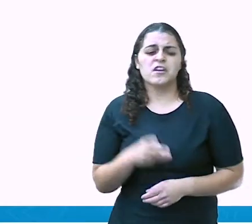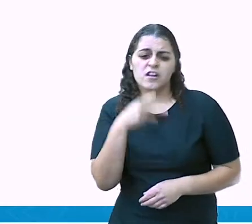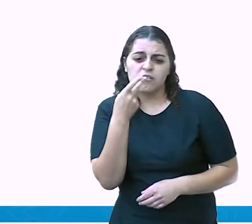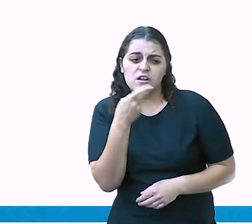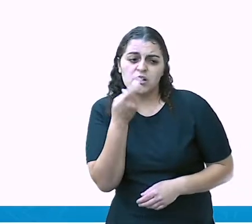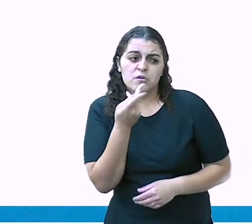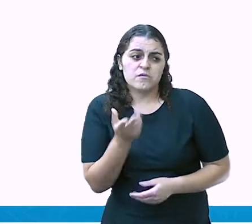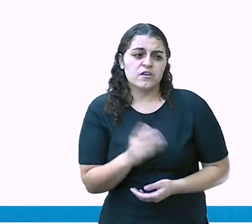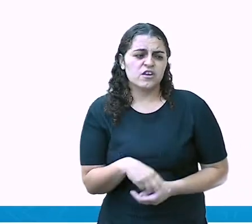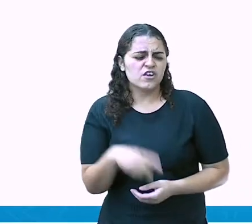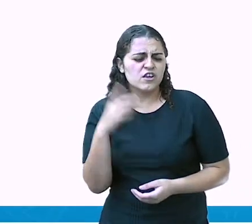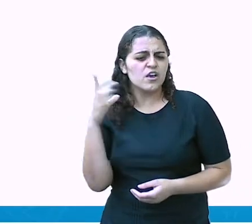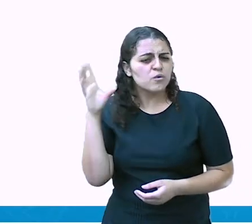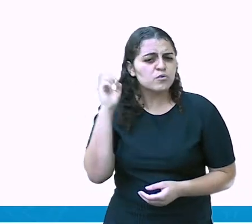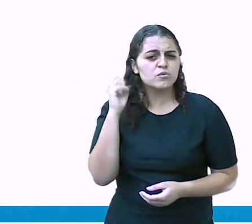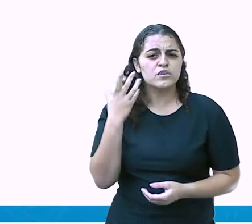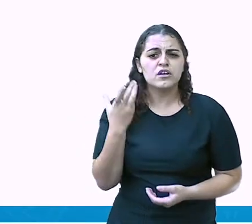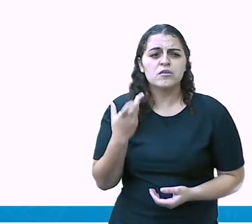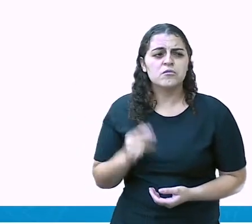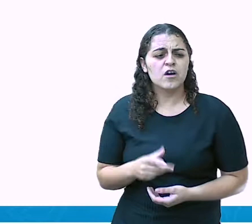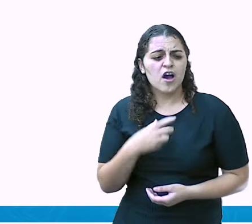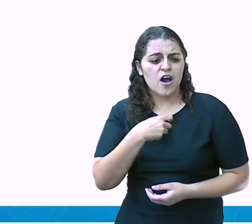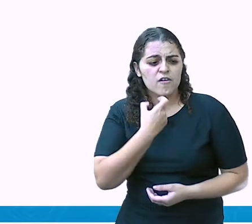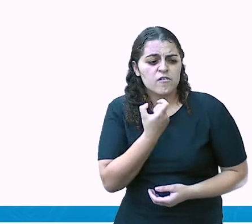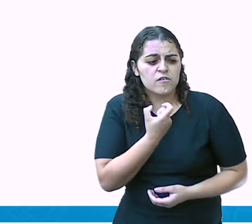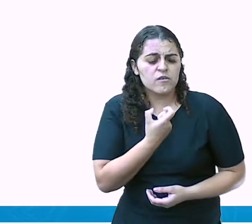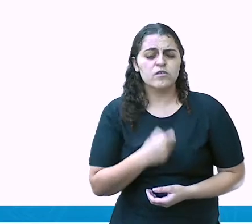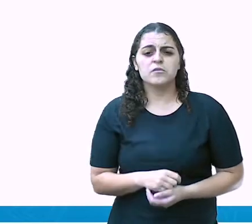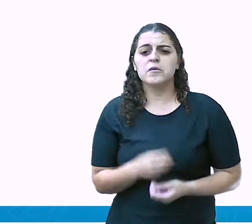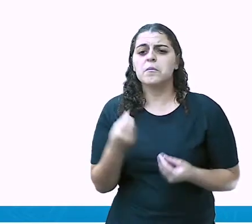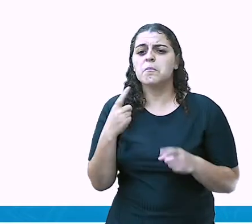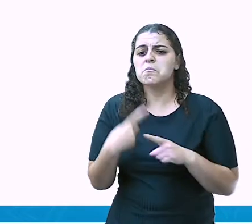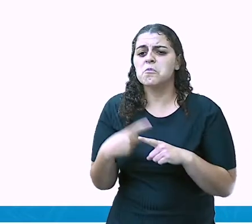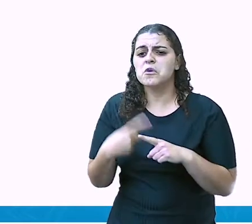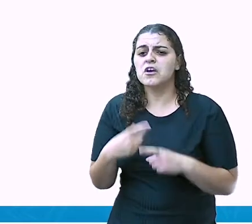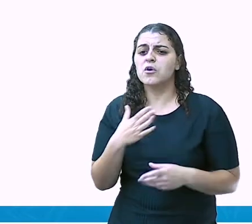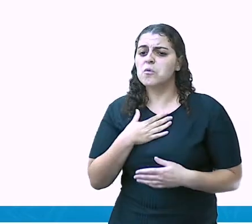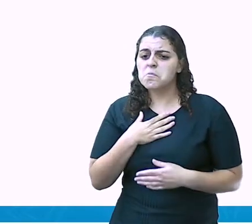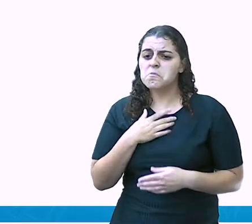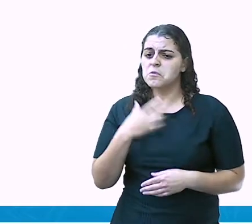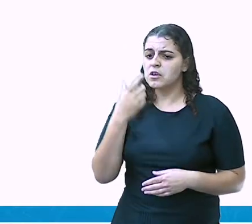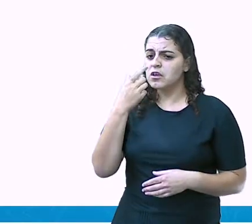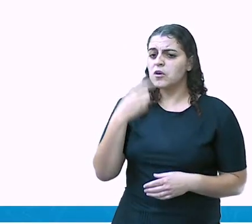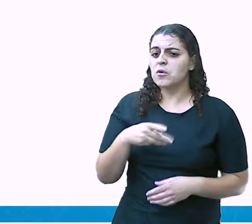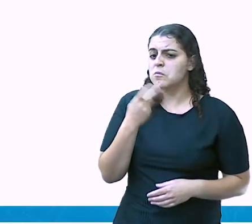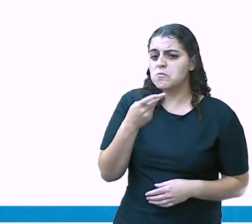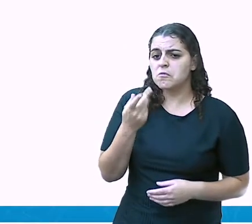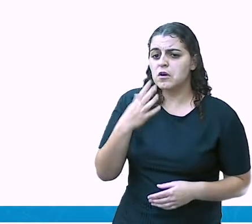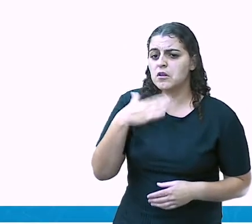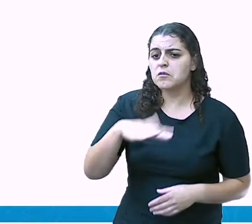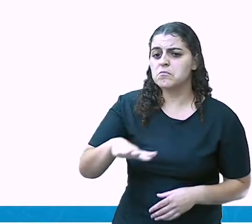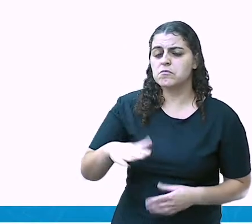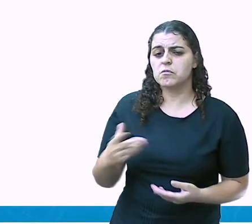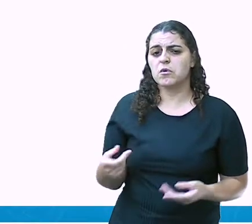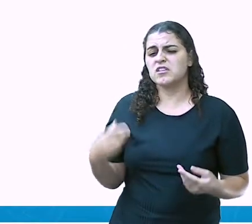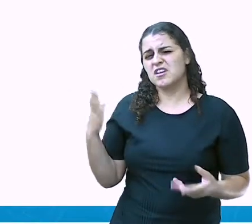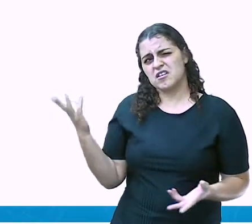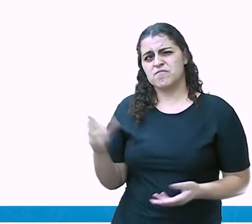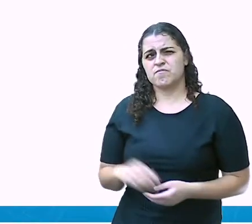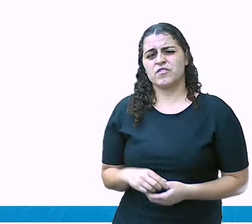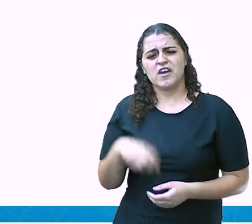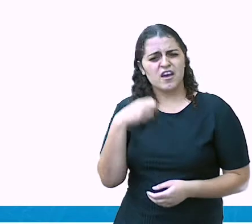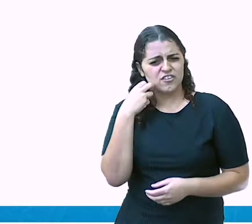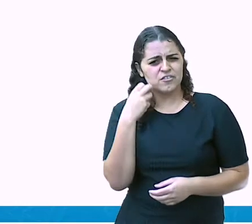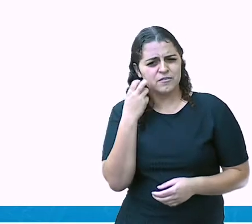falou. Eu escutei de longe ali a voz dessa criança. Mas por que que ela não fala comigo? Então, será? Será que é uma